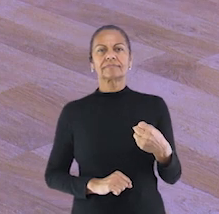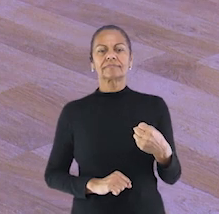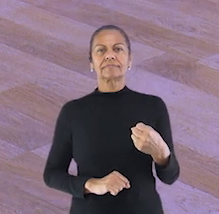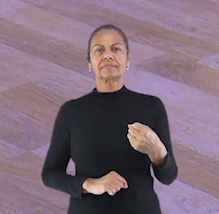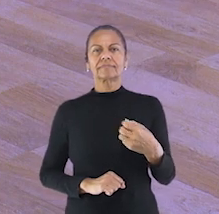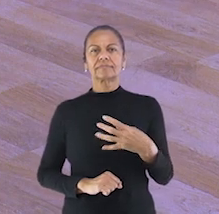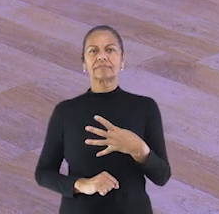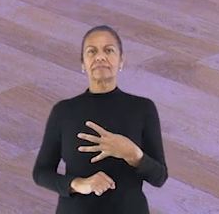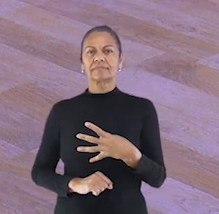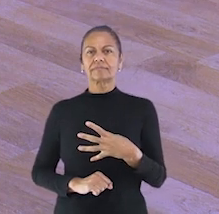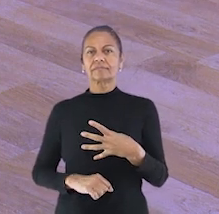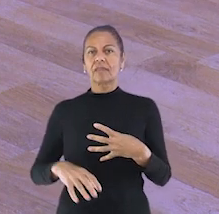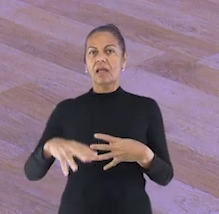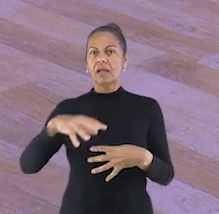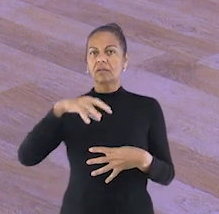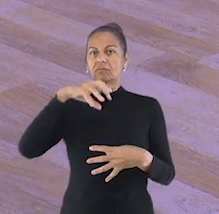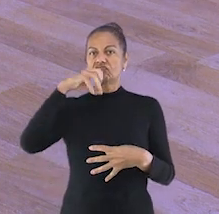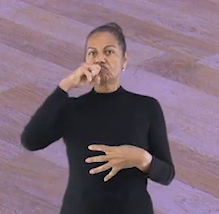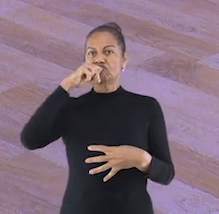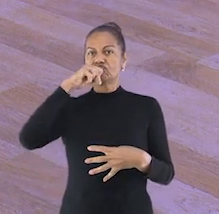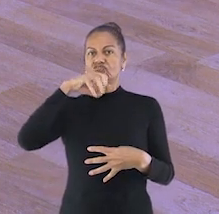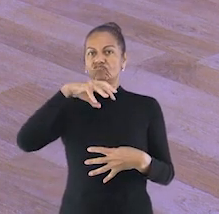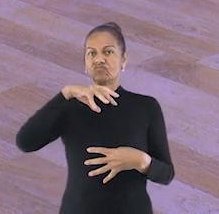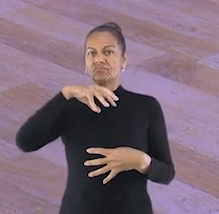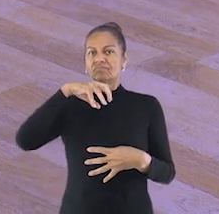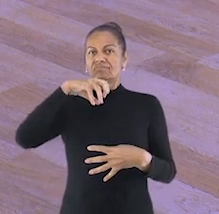três. Respirando. Um,